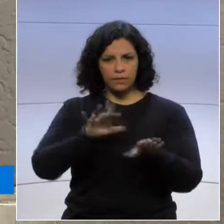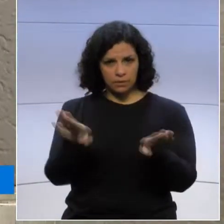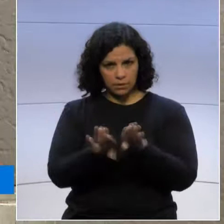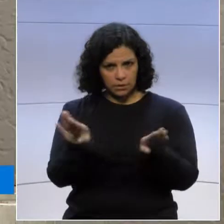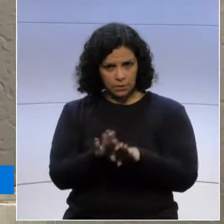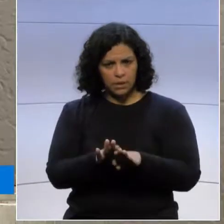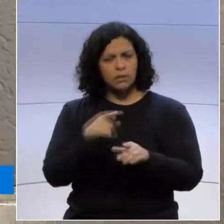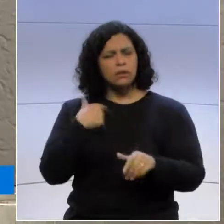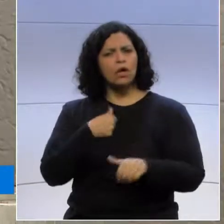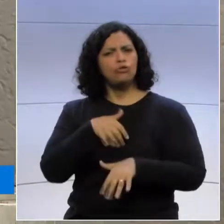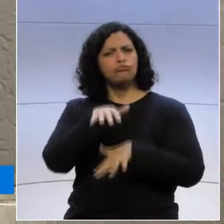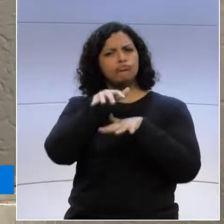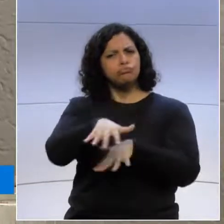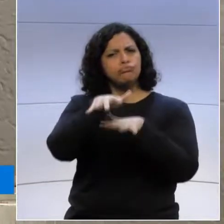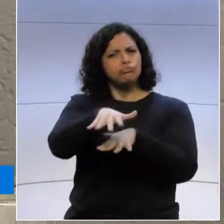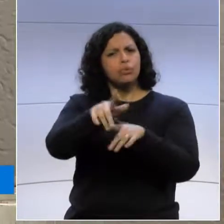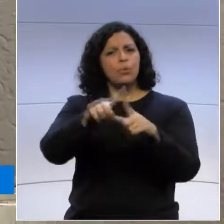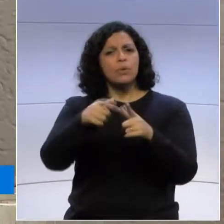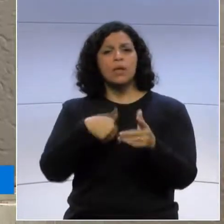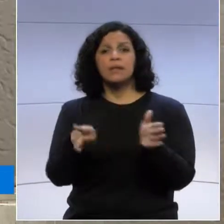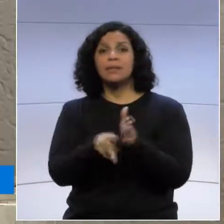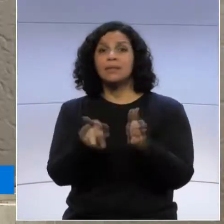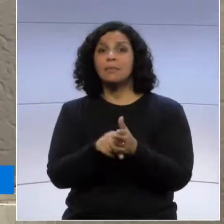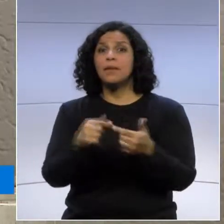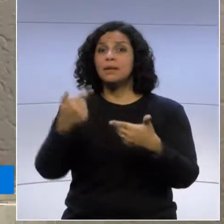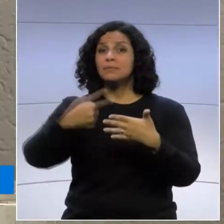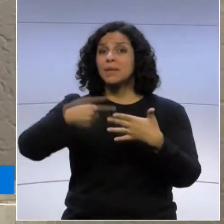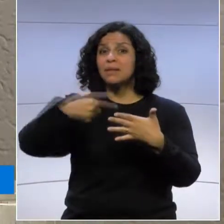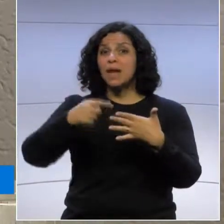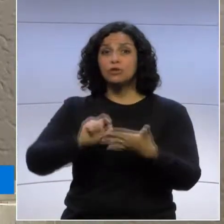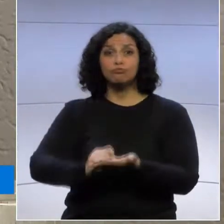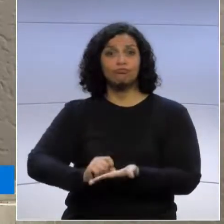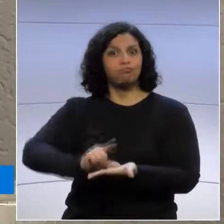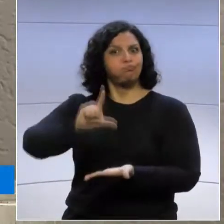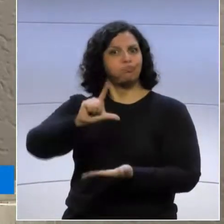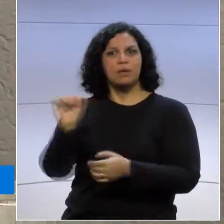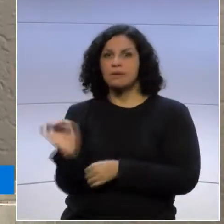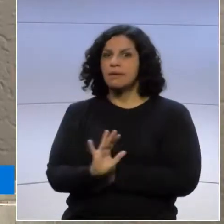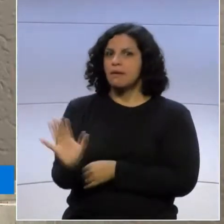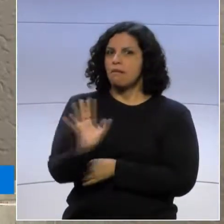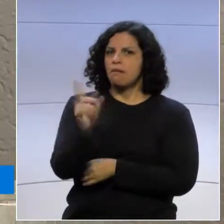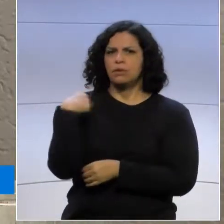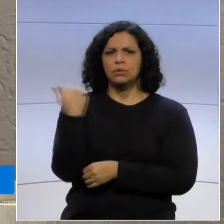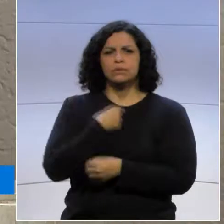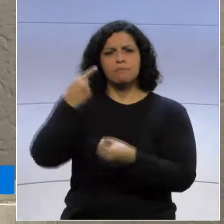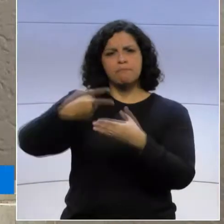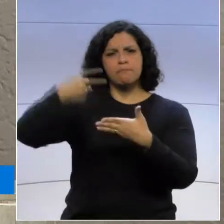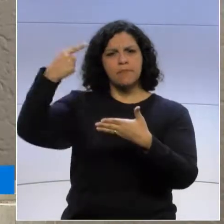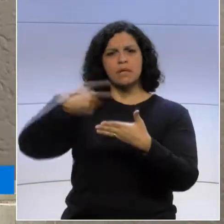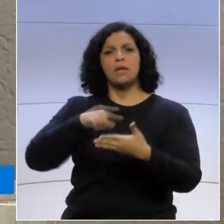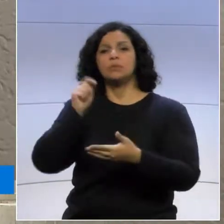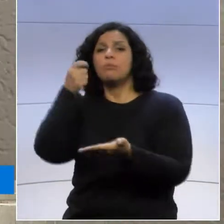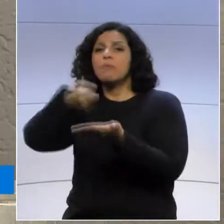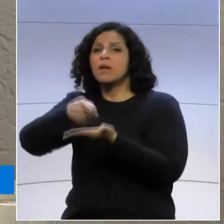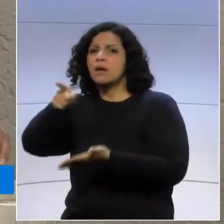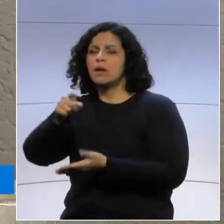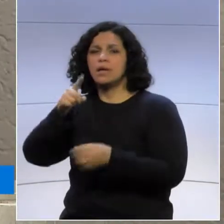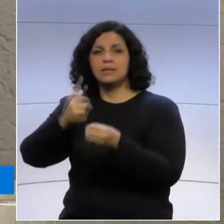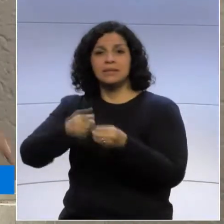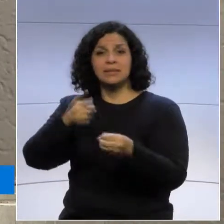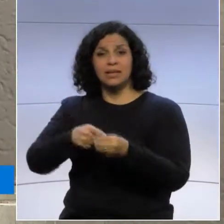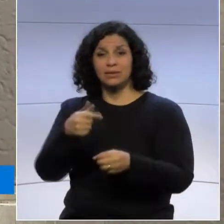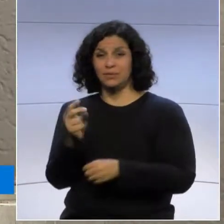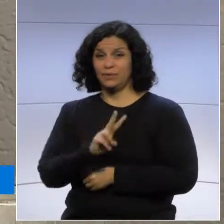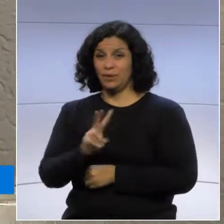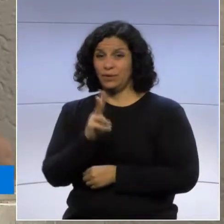protesto, em virtude dessa alta taxa de pedágio que nós pagamos no pedágio de Jataizinho, que hoje está em R